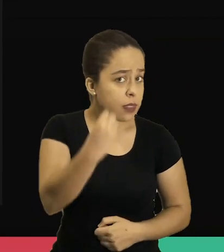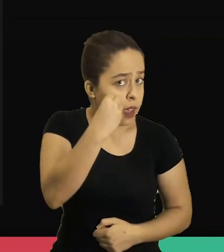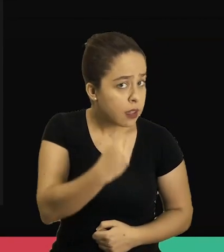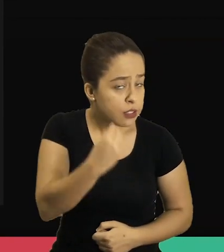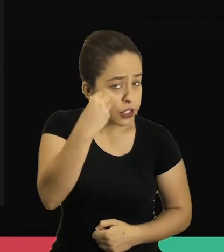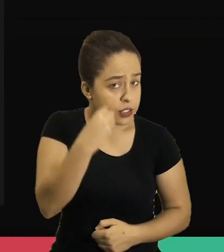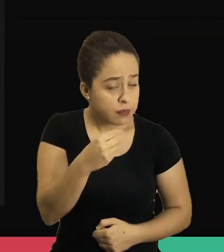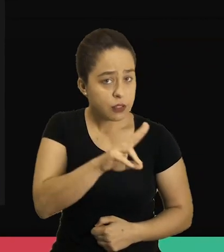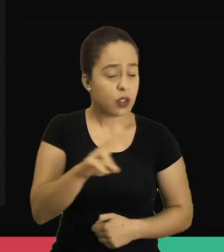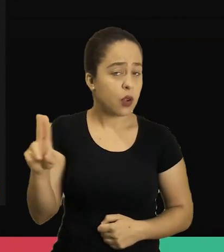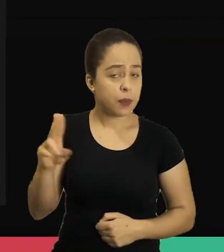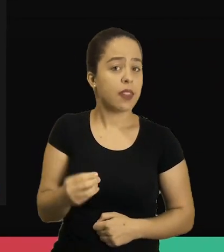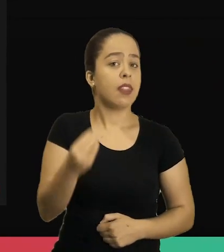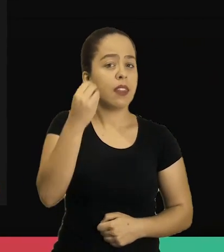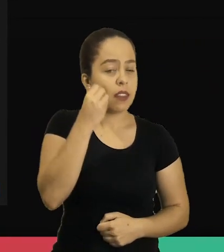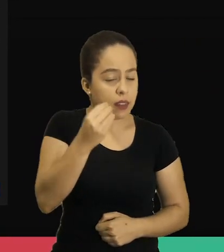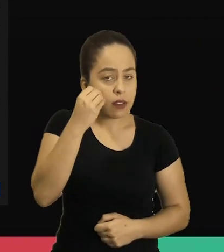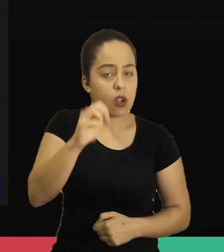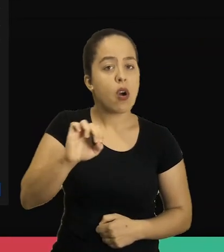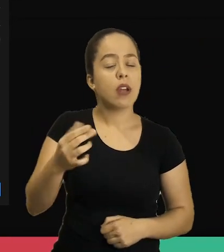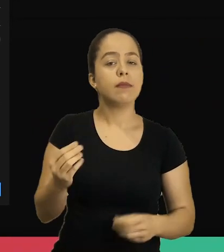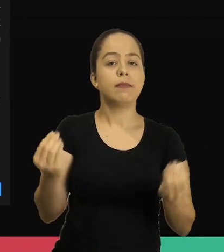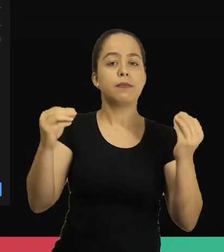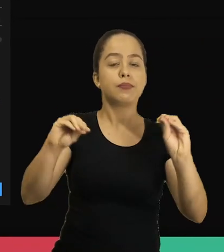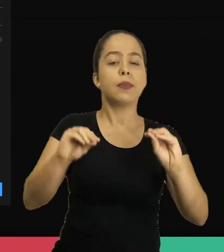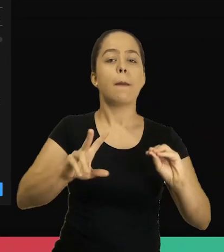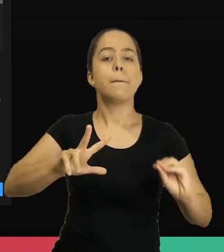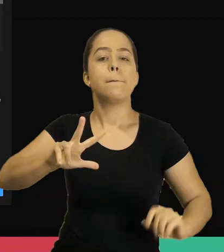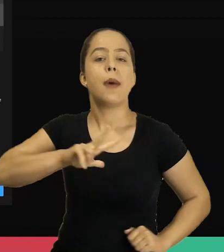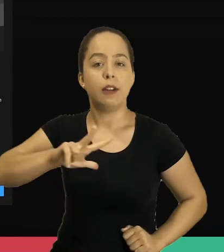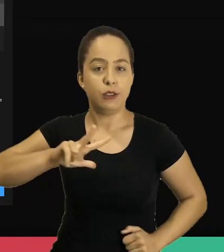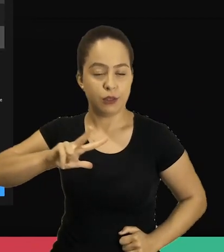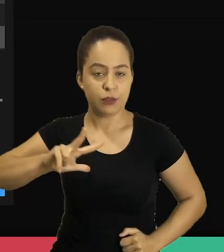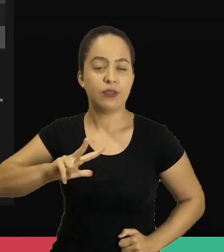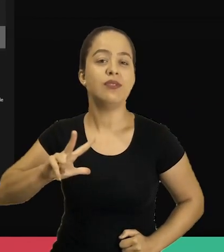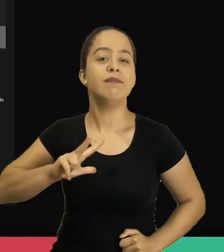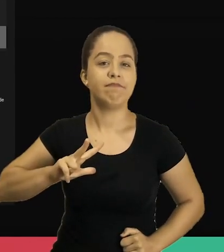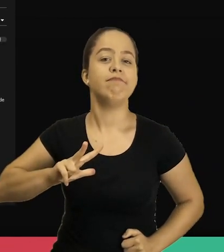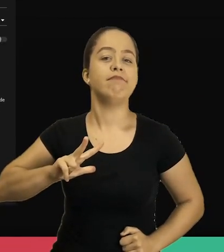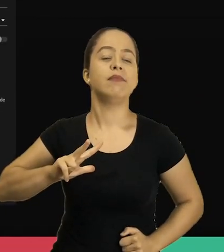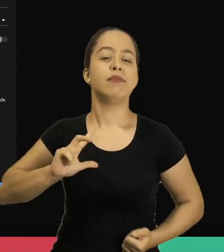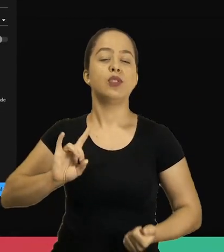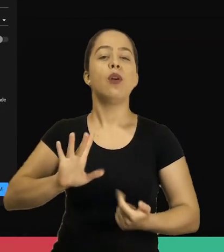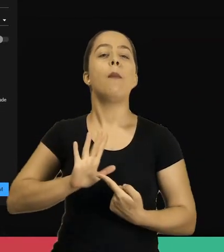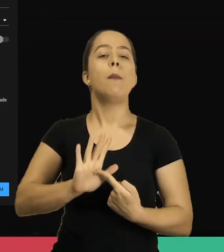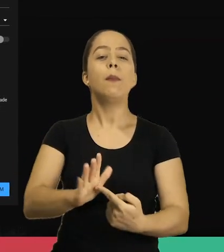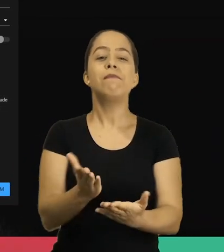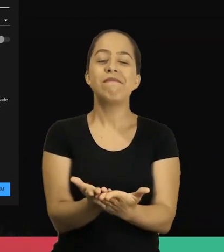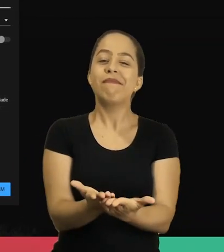crio uma transmissão ao vivo teste vou colocar aqui particular